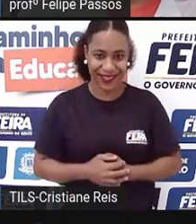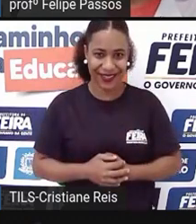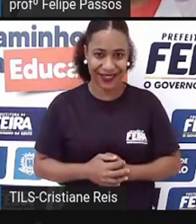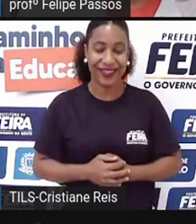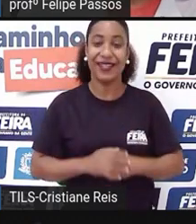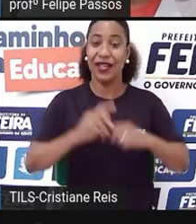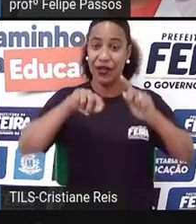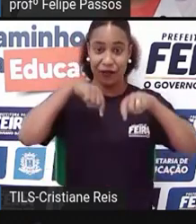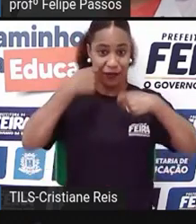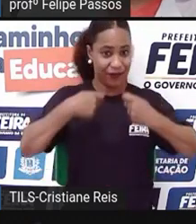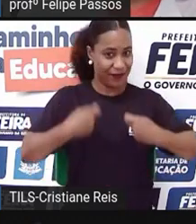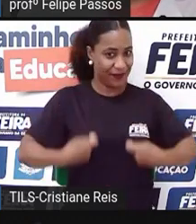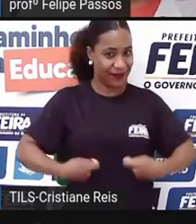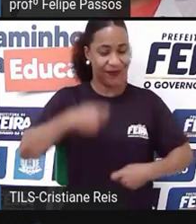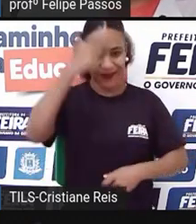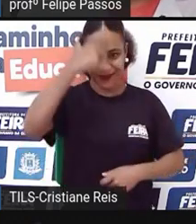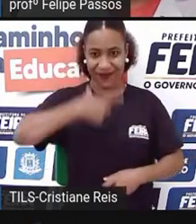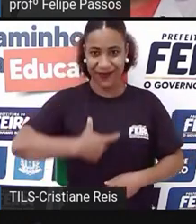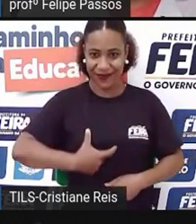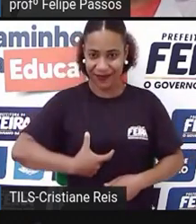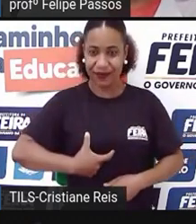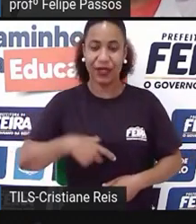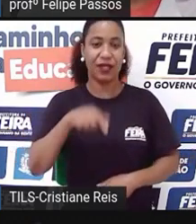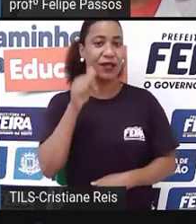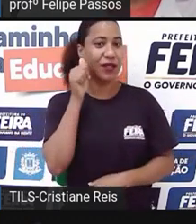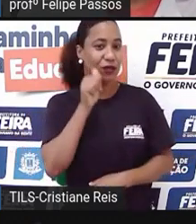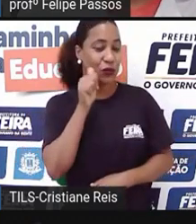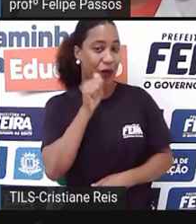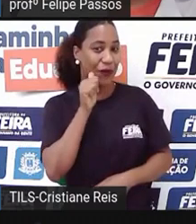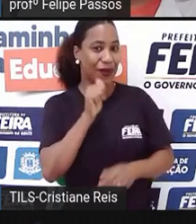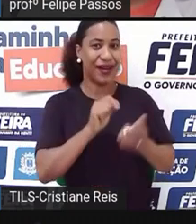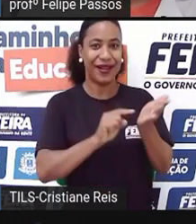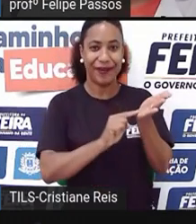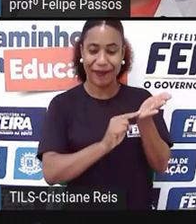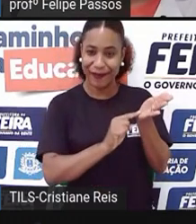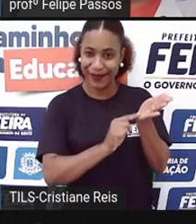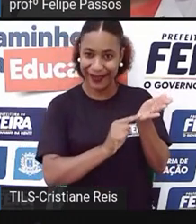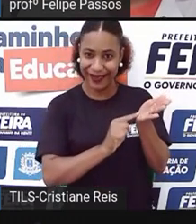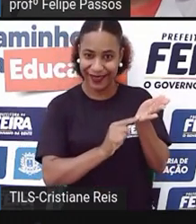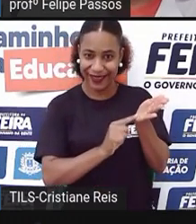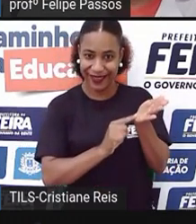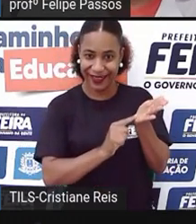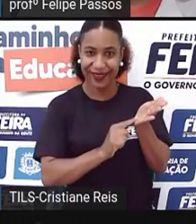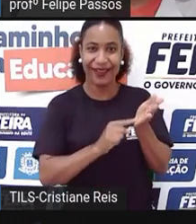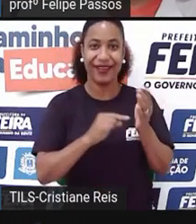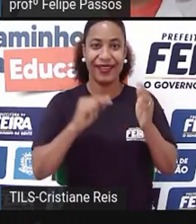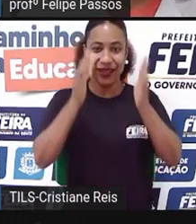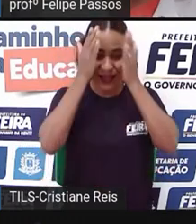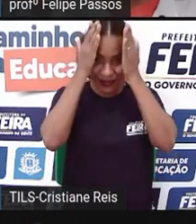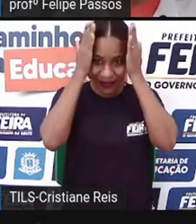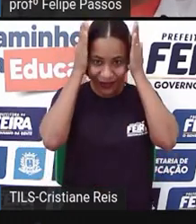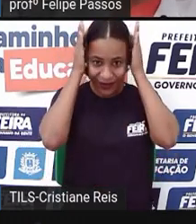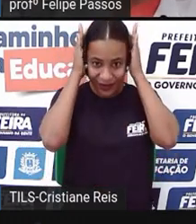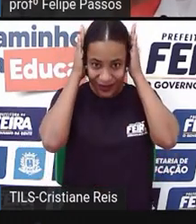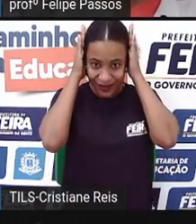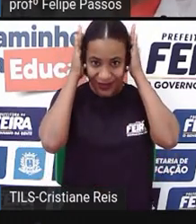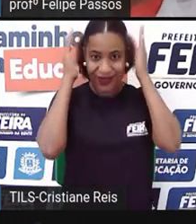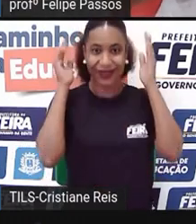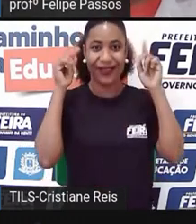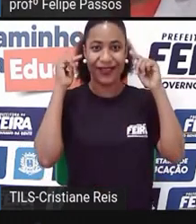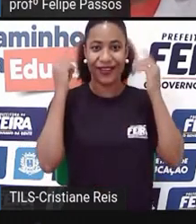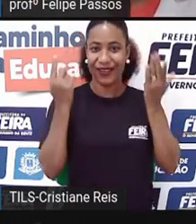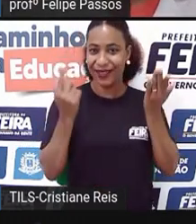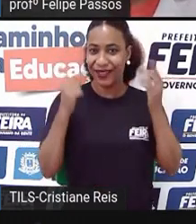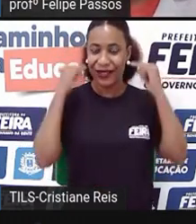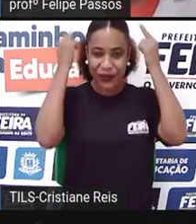audiodescrição. Então, eu sou uma mulher branca, tem um cabelo bem curtinho, eu gosto, ele é bem